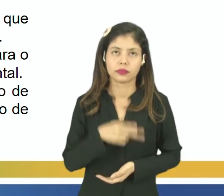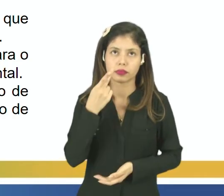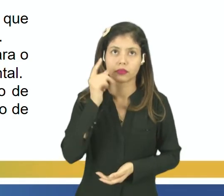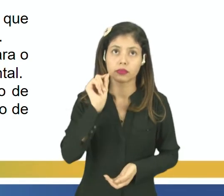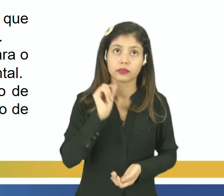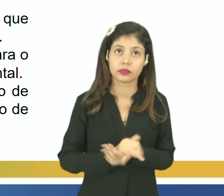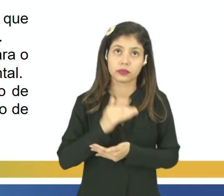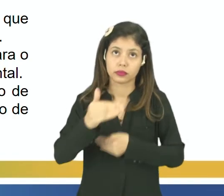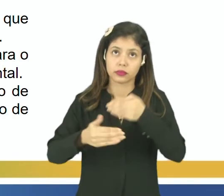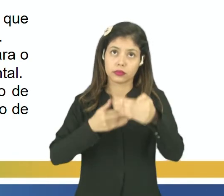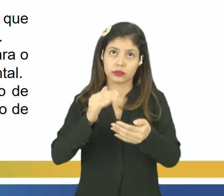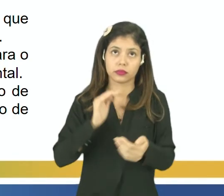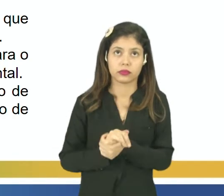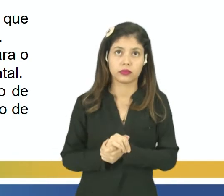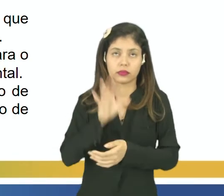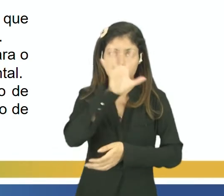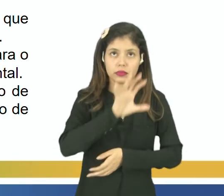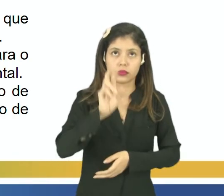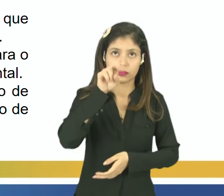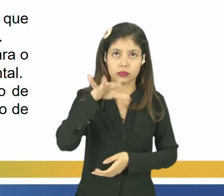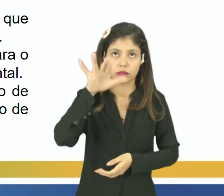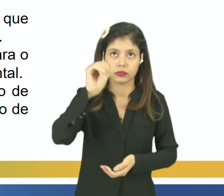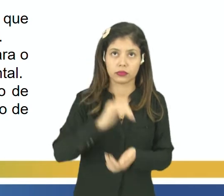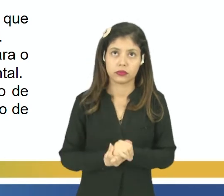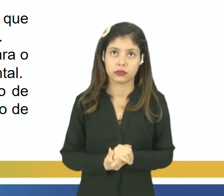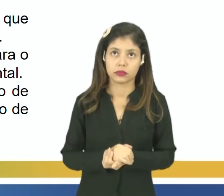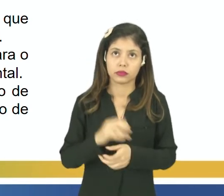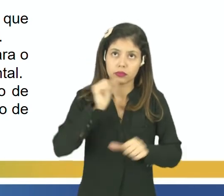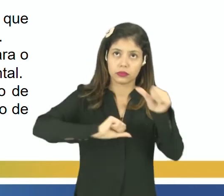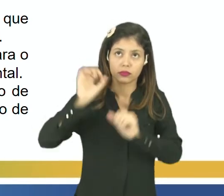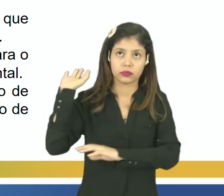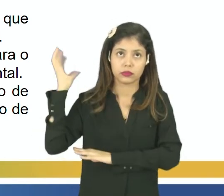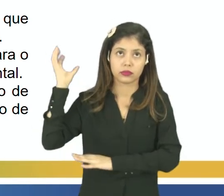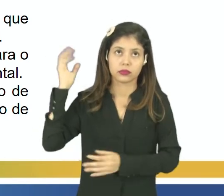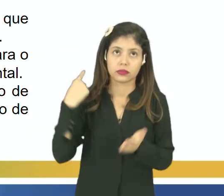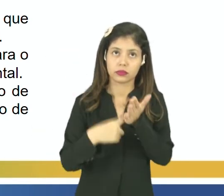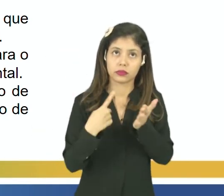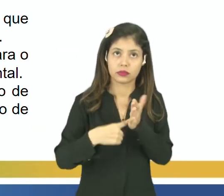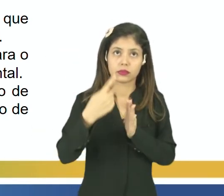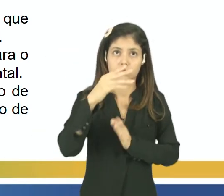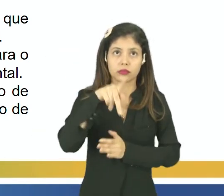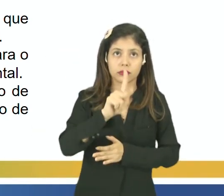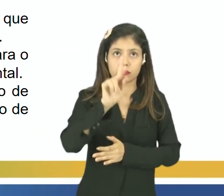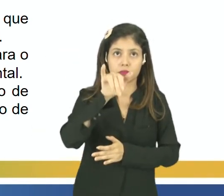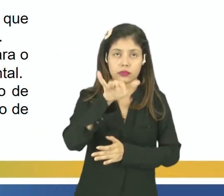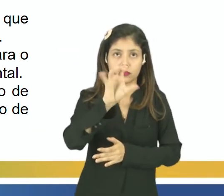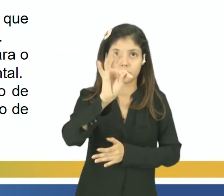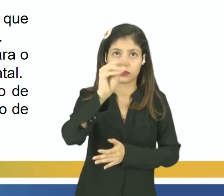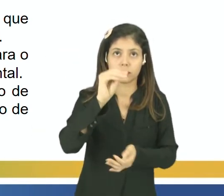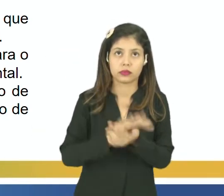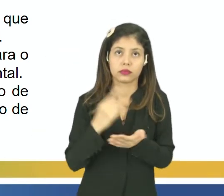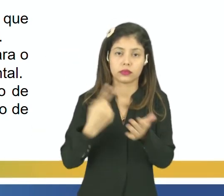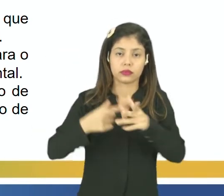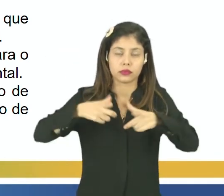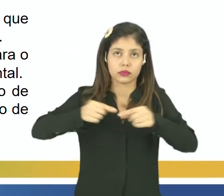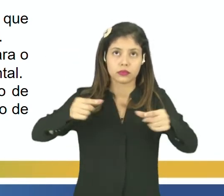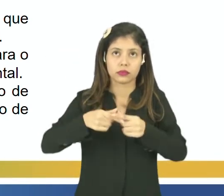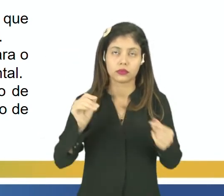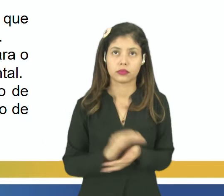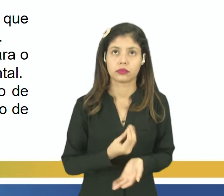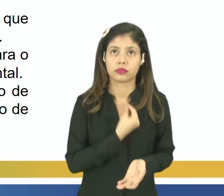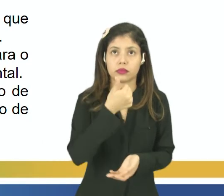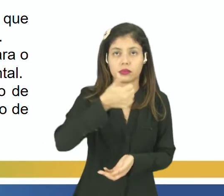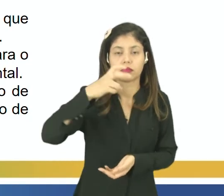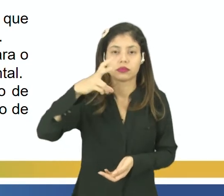seguinte, Durante a Conferência das Nações Unidas sobre Mudanças Climáticas, o acordo do Protocolo de Kyoto, realizado no Japão, com a